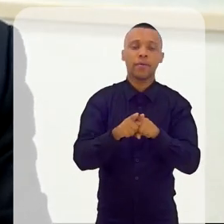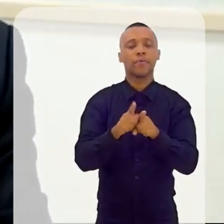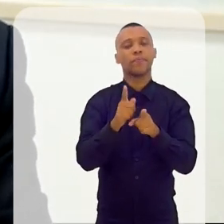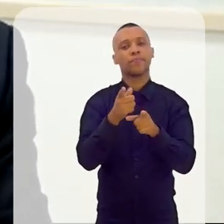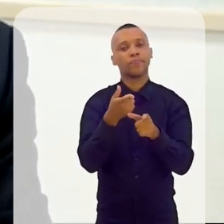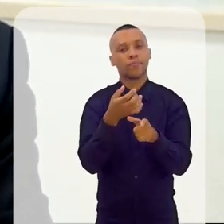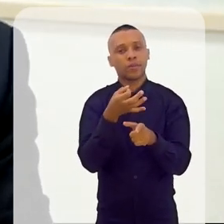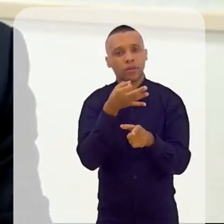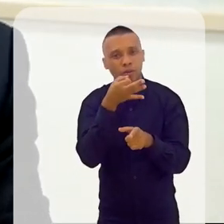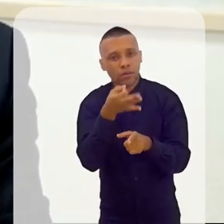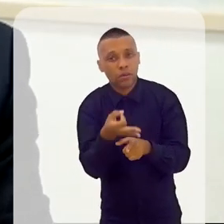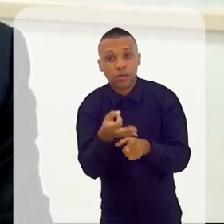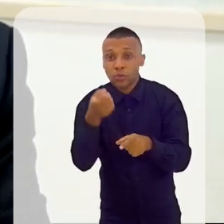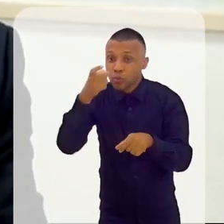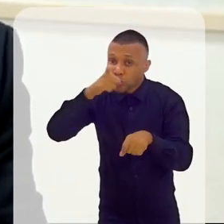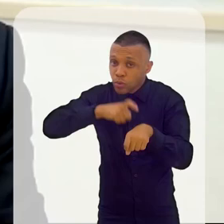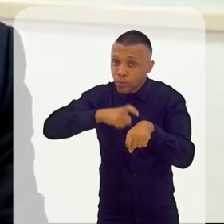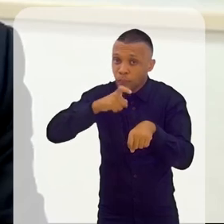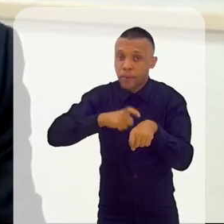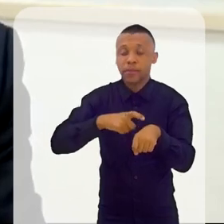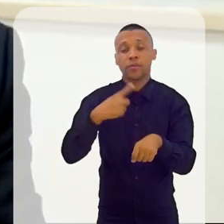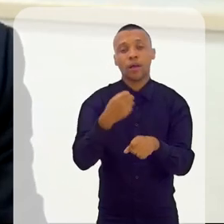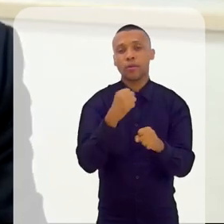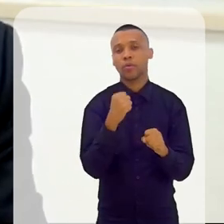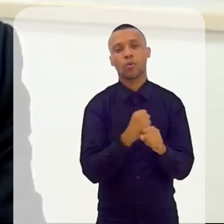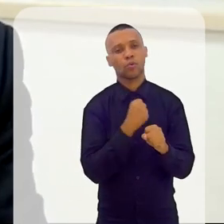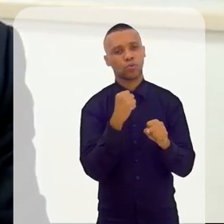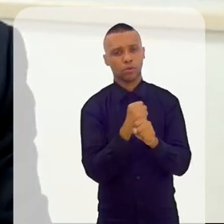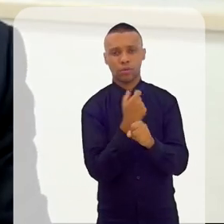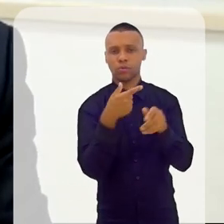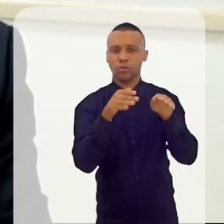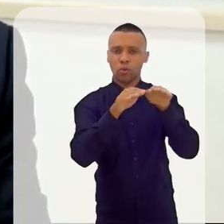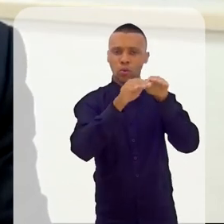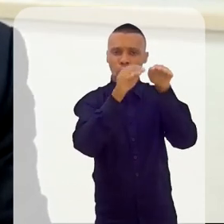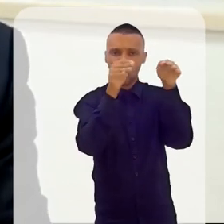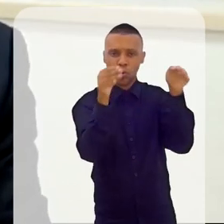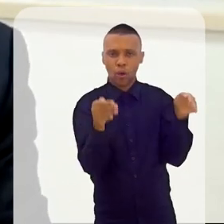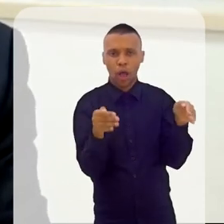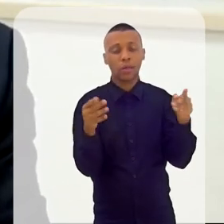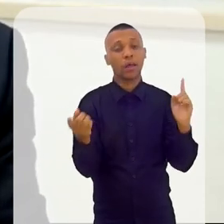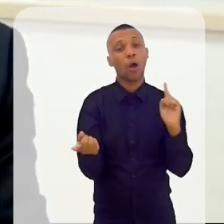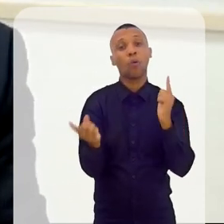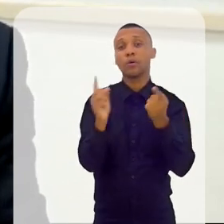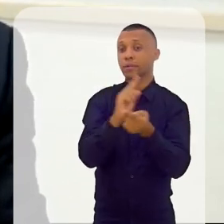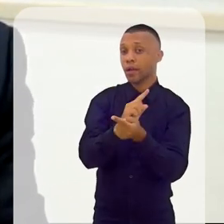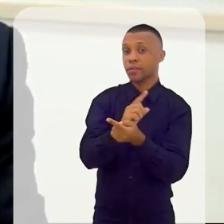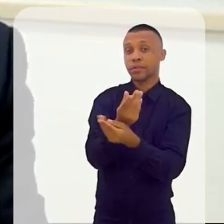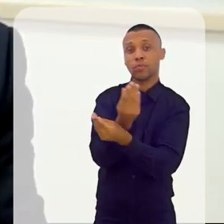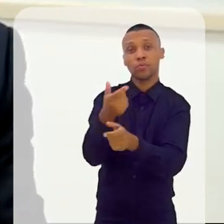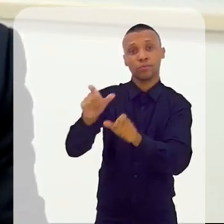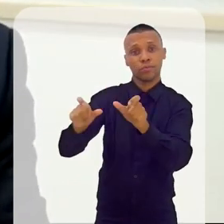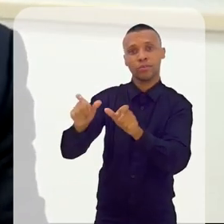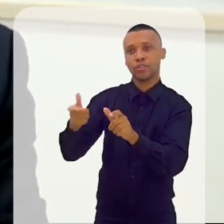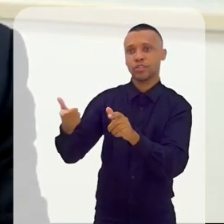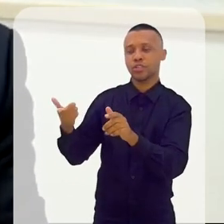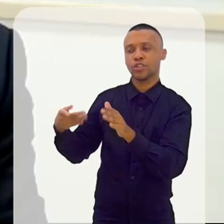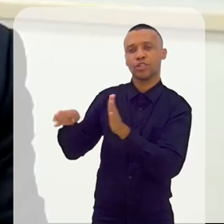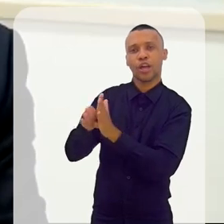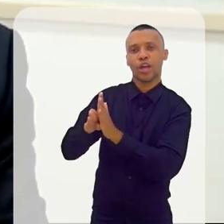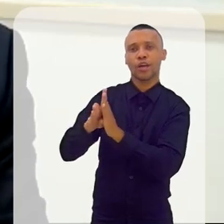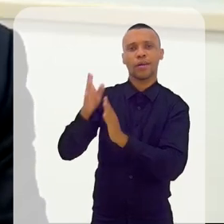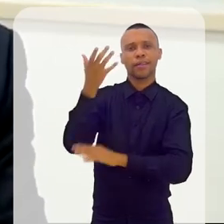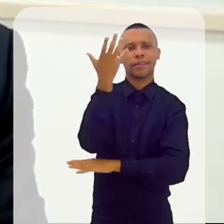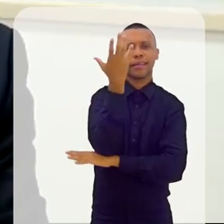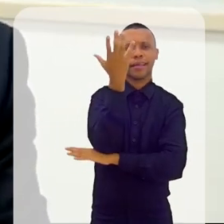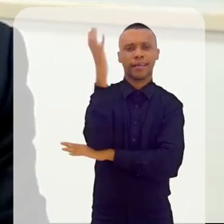Nós estamos, quando no momento da construção, ao contrário de que muitos fazem, que chega e derrubam todas as